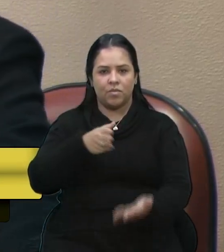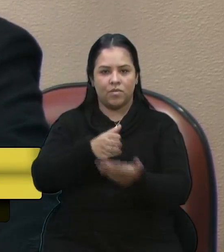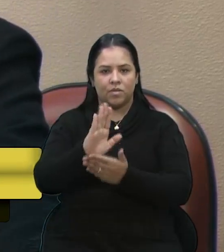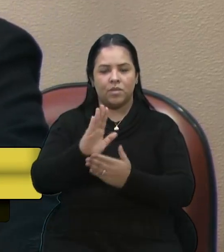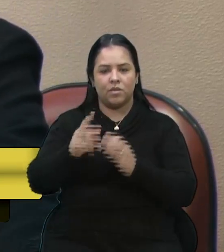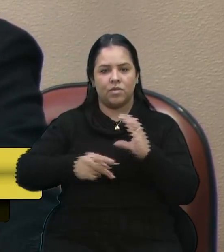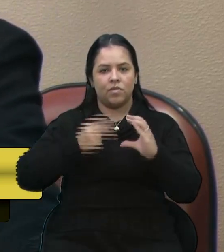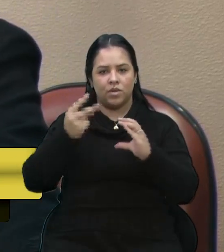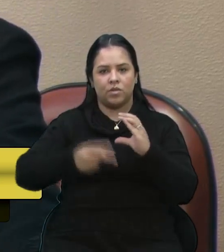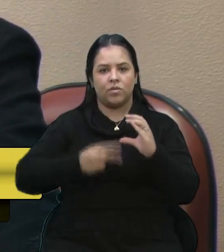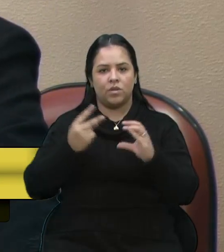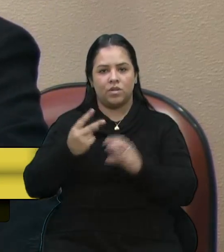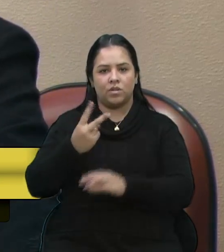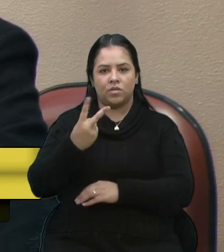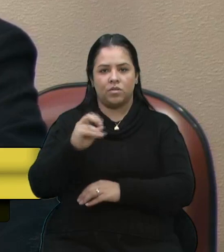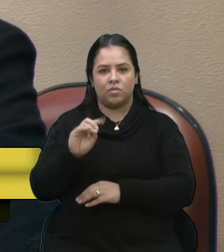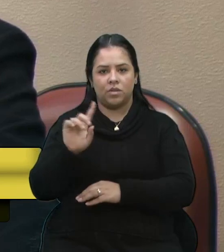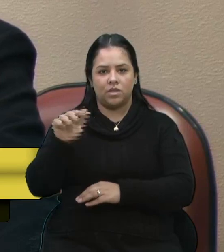2017,